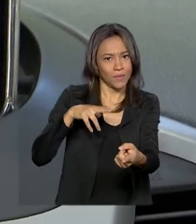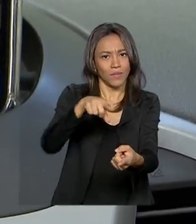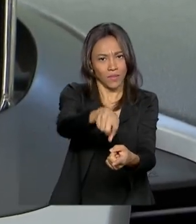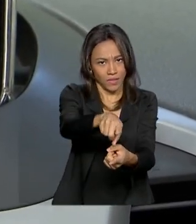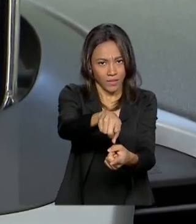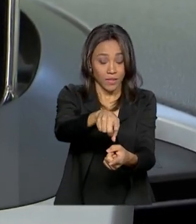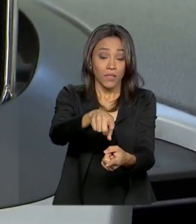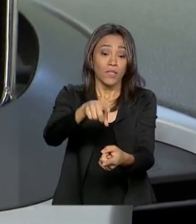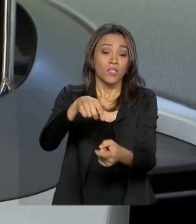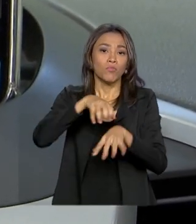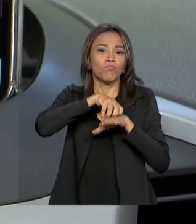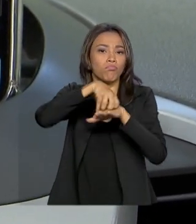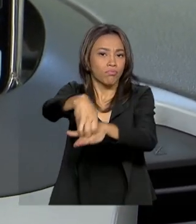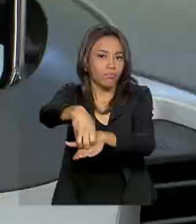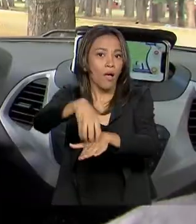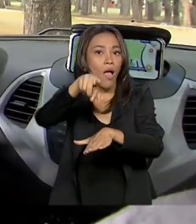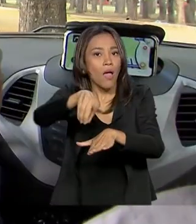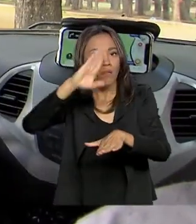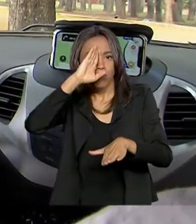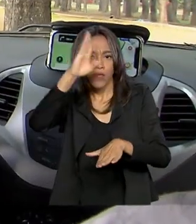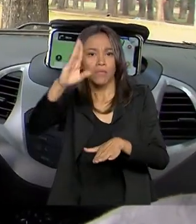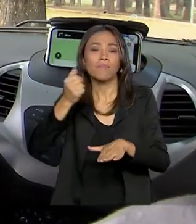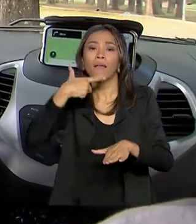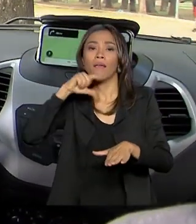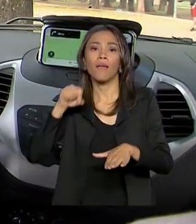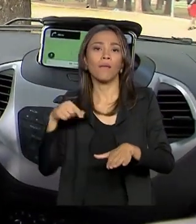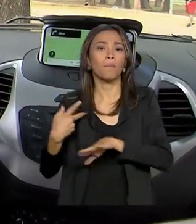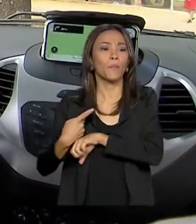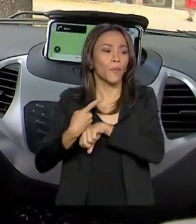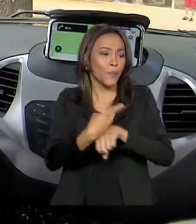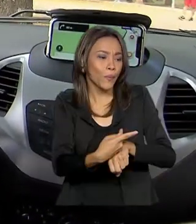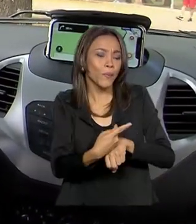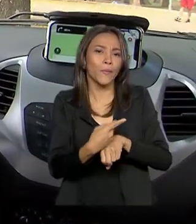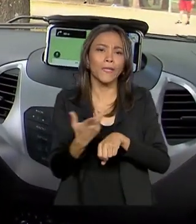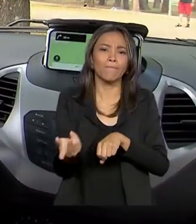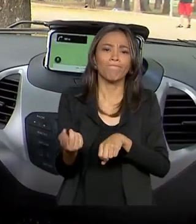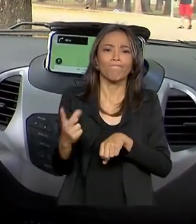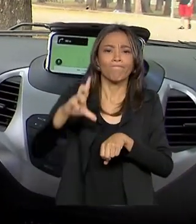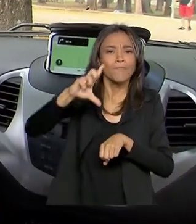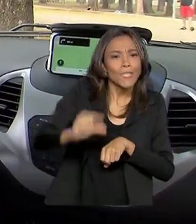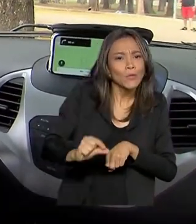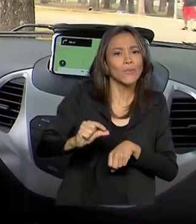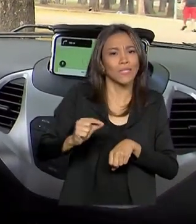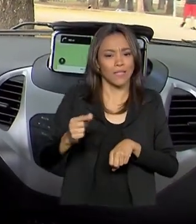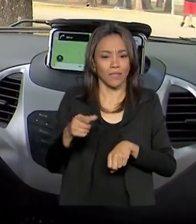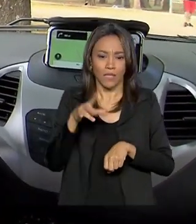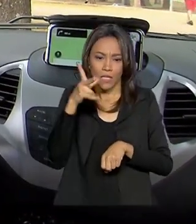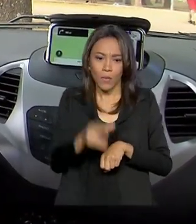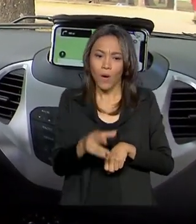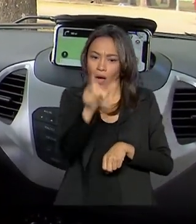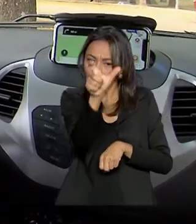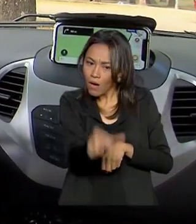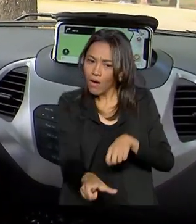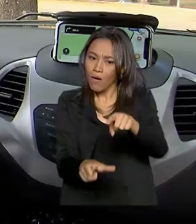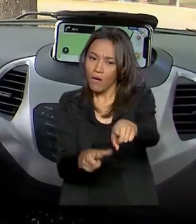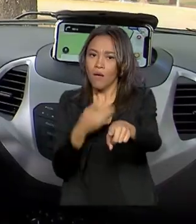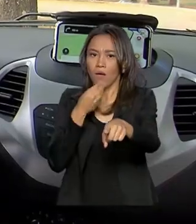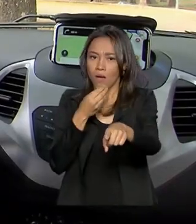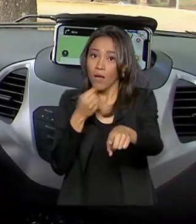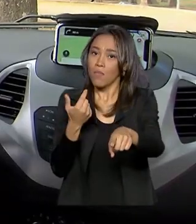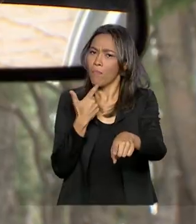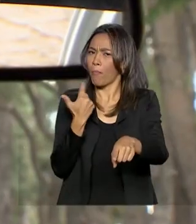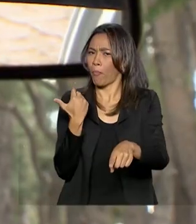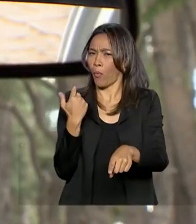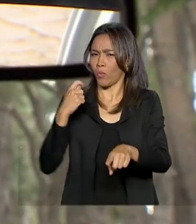tornaram uma das principais opções para quem busca fontes de renda alternativas, como Ives, que abriu uma empresa há